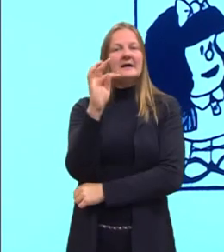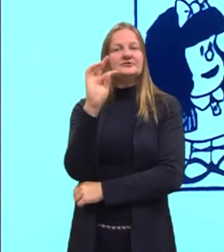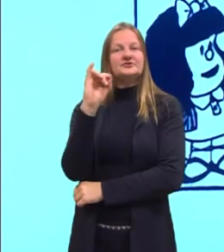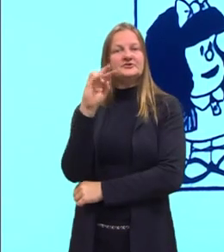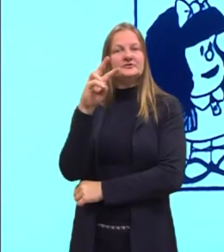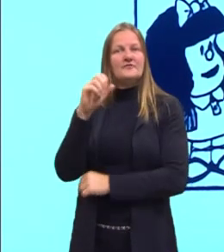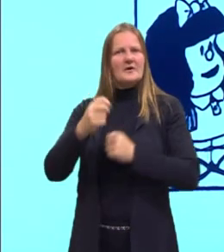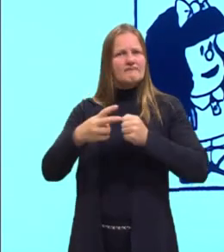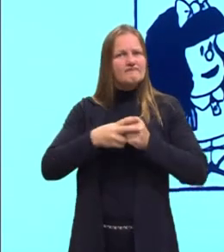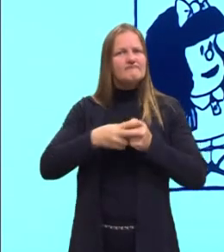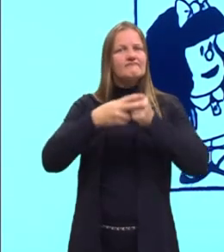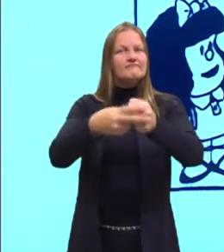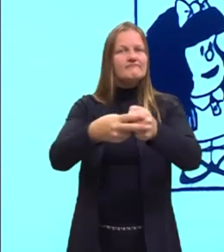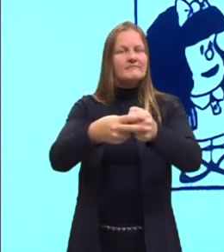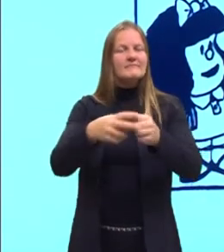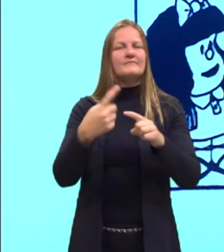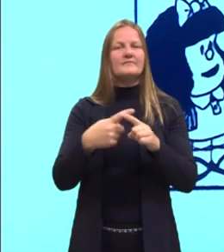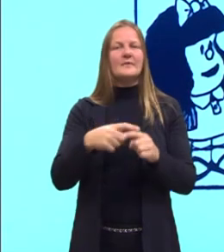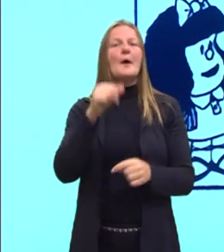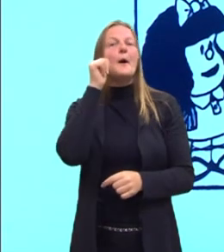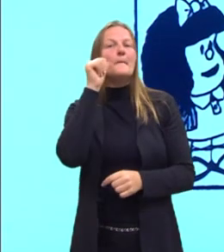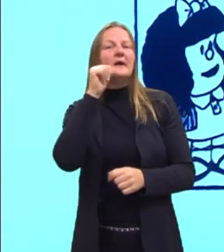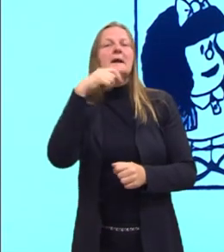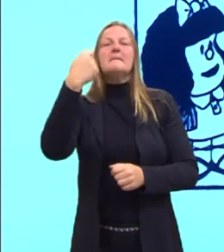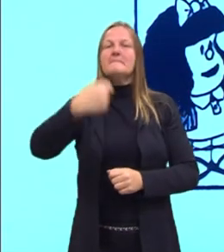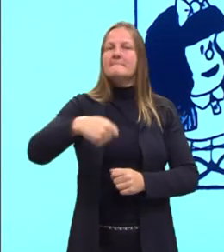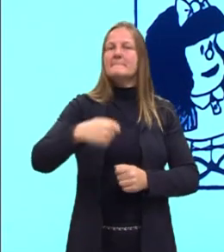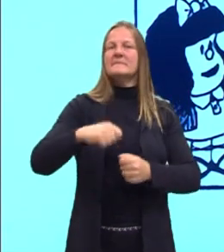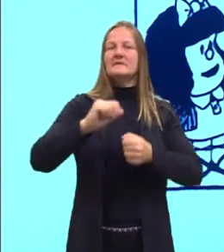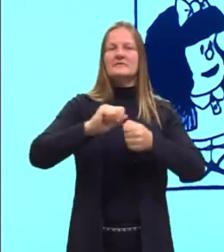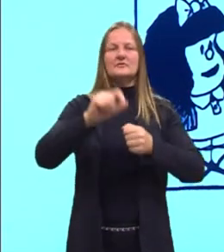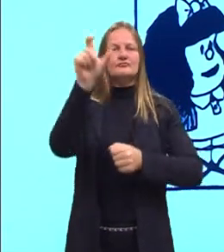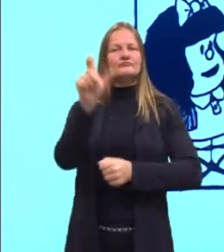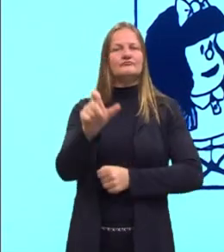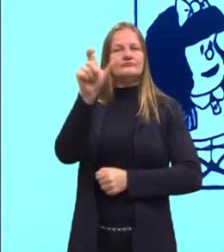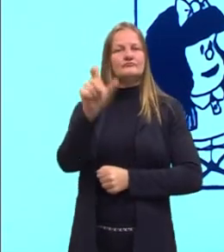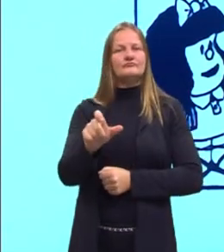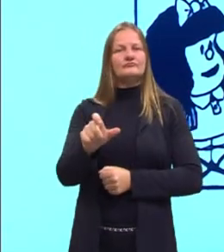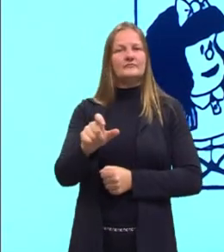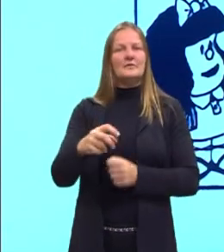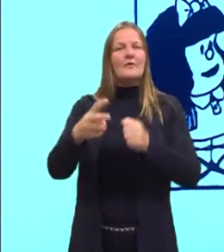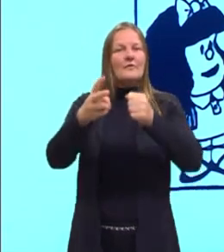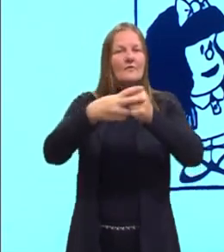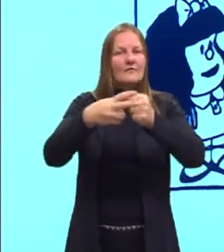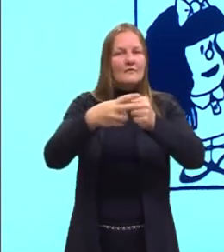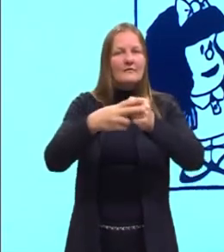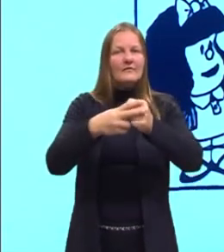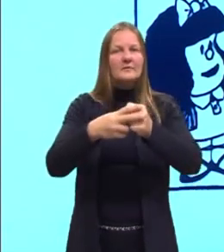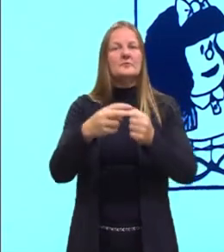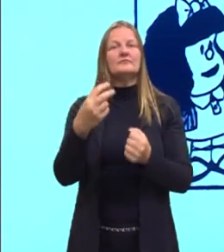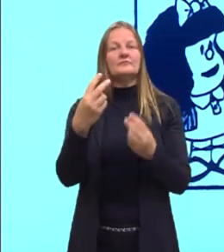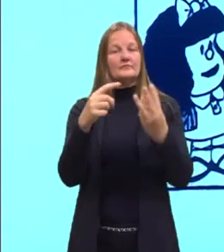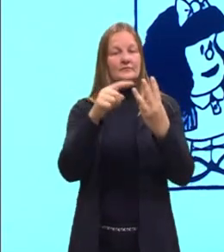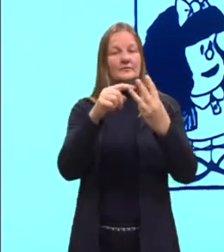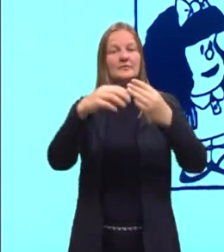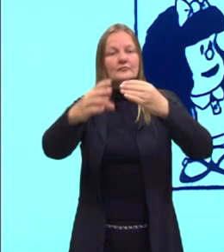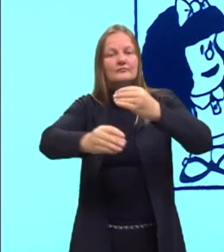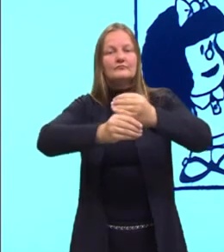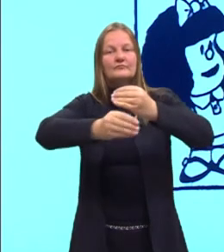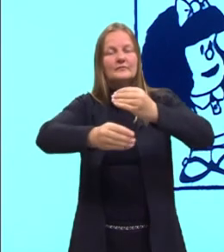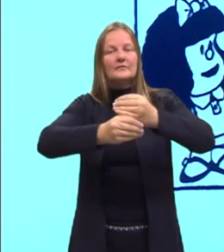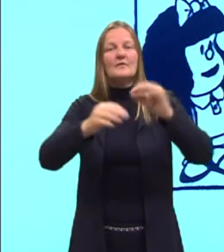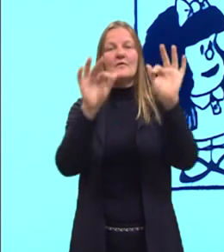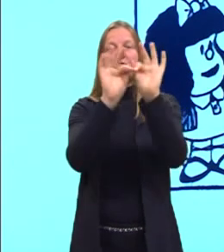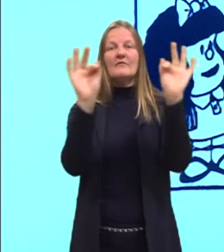é que eu sei que eu tenho essa estrutura? Porque eu tenho o sujeito, o verbo e o complemento da